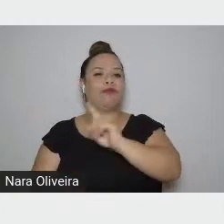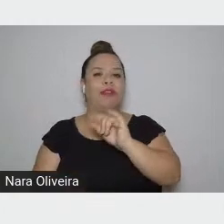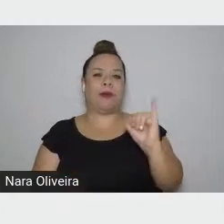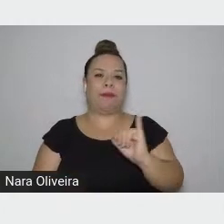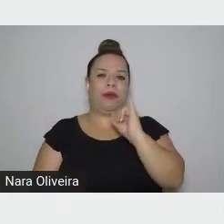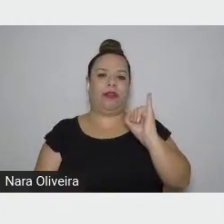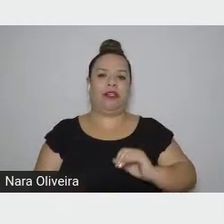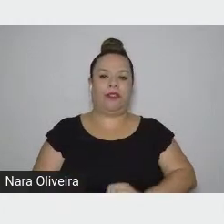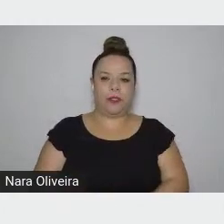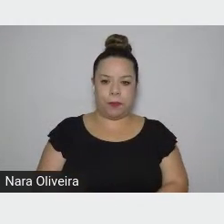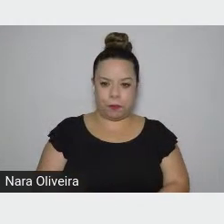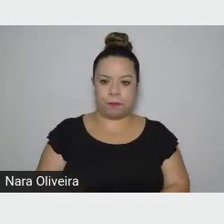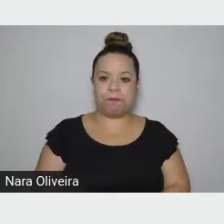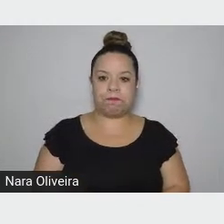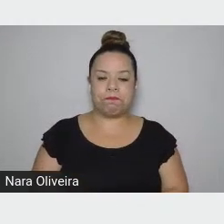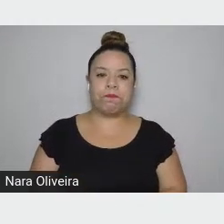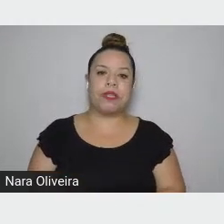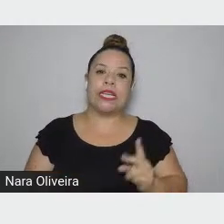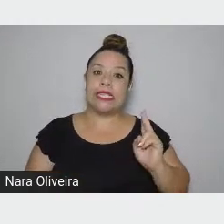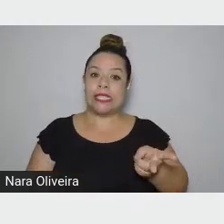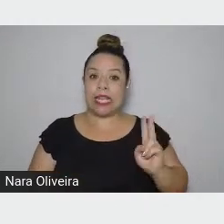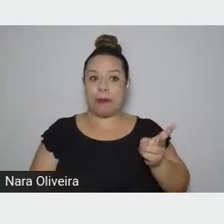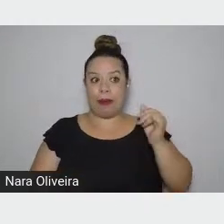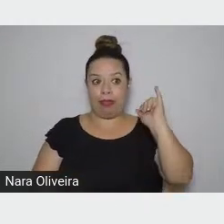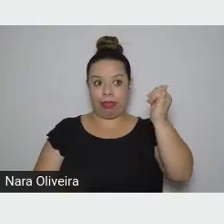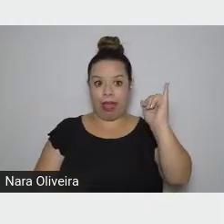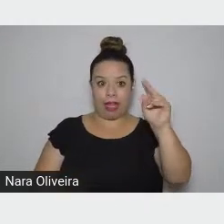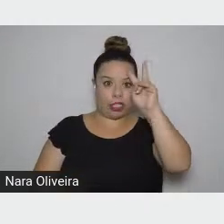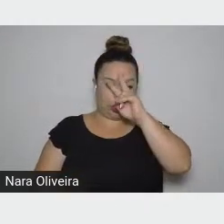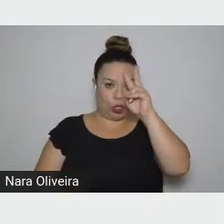cada vez que ele narra histórias da história.